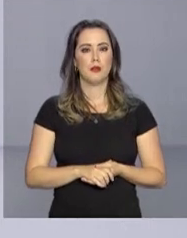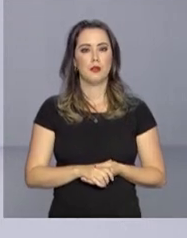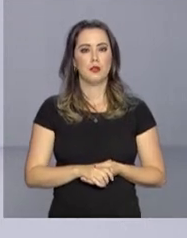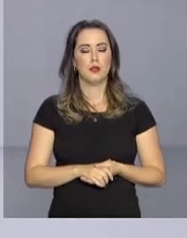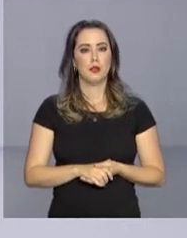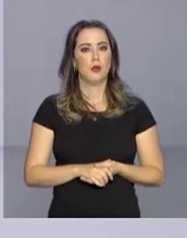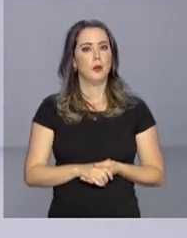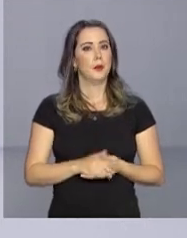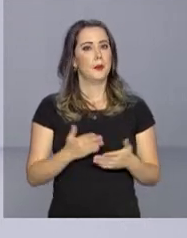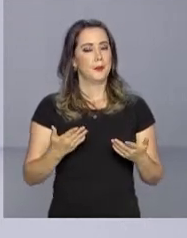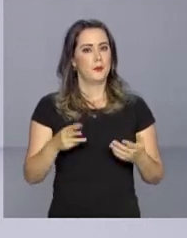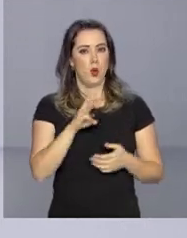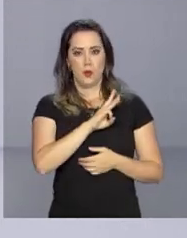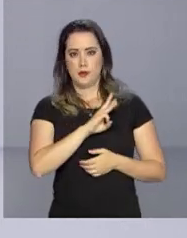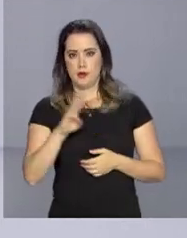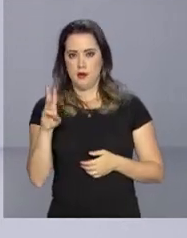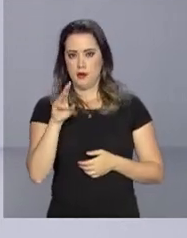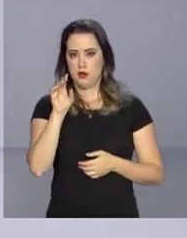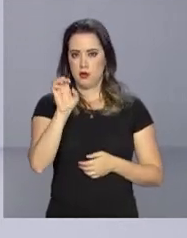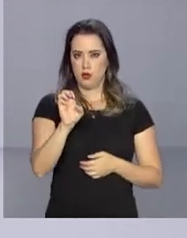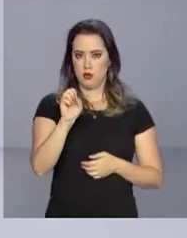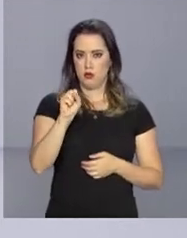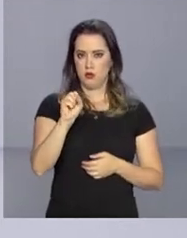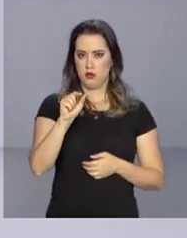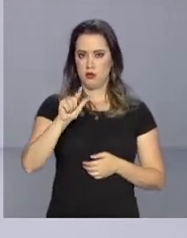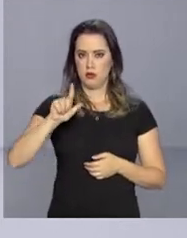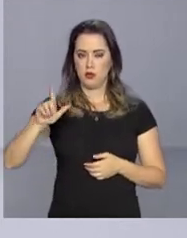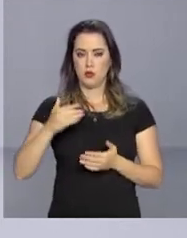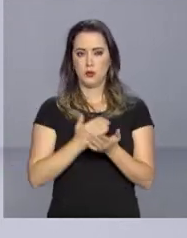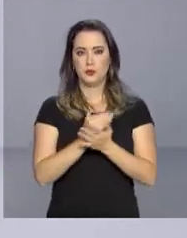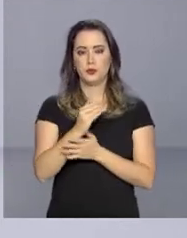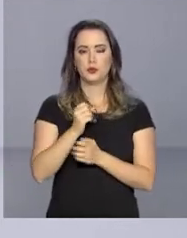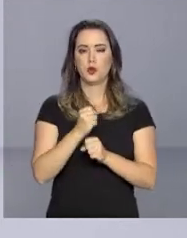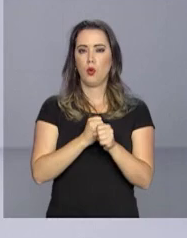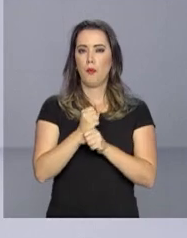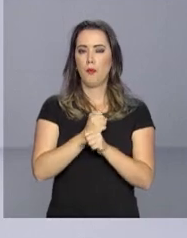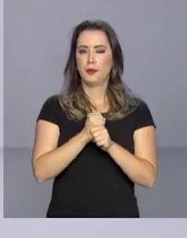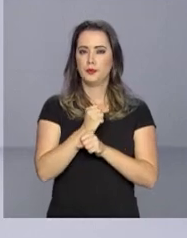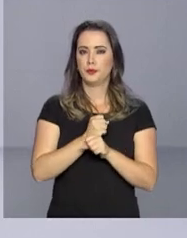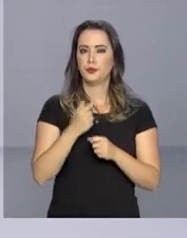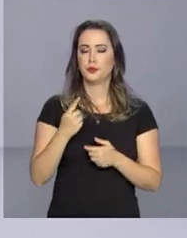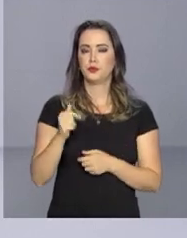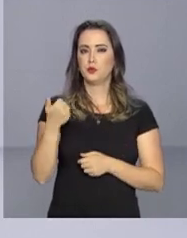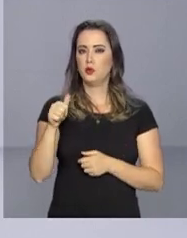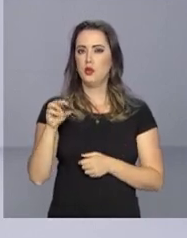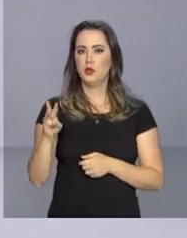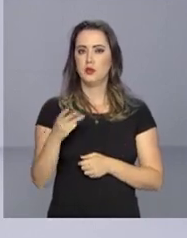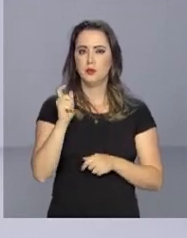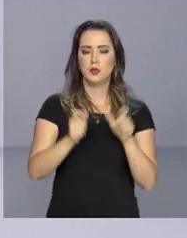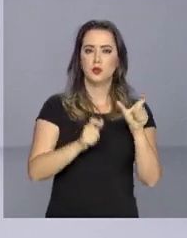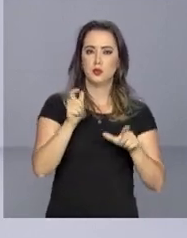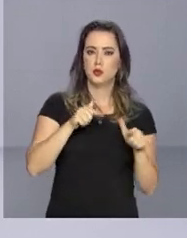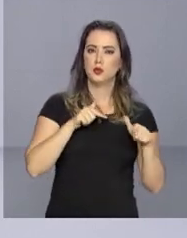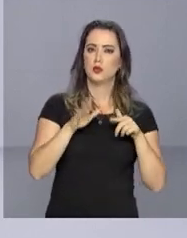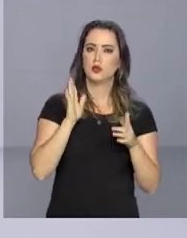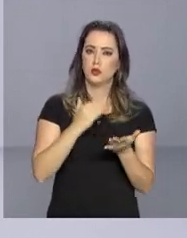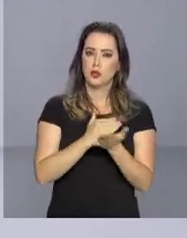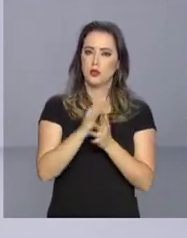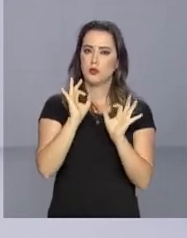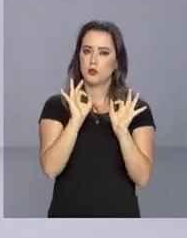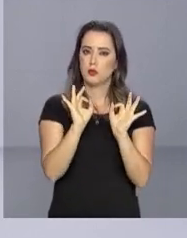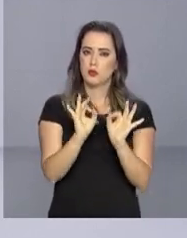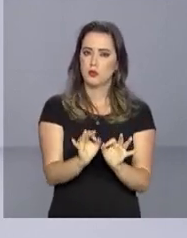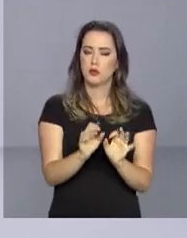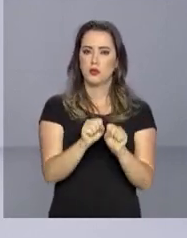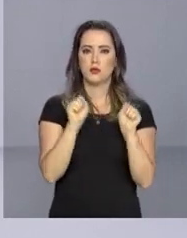O I-Social começou a ser implantado no início do ano e aproximadamente 11 milhões de trabalhadores já estão com